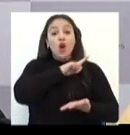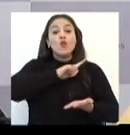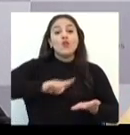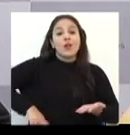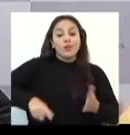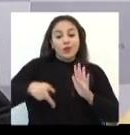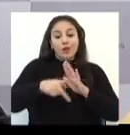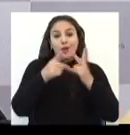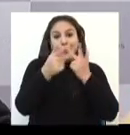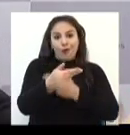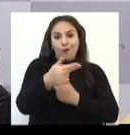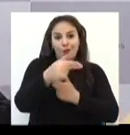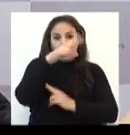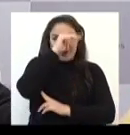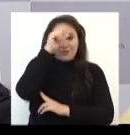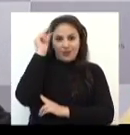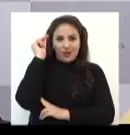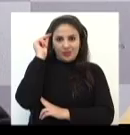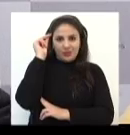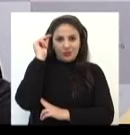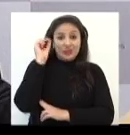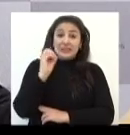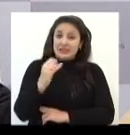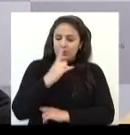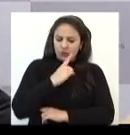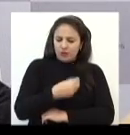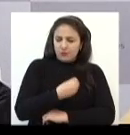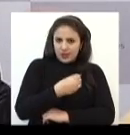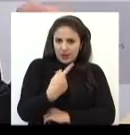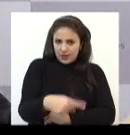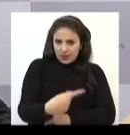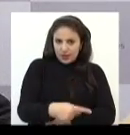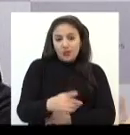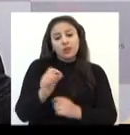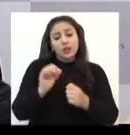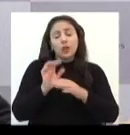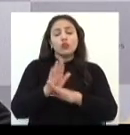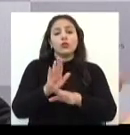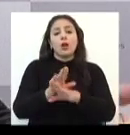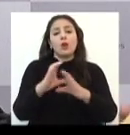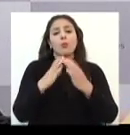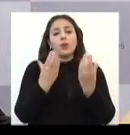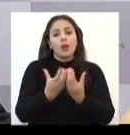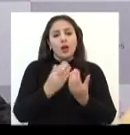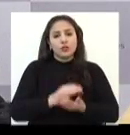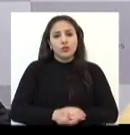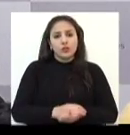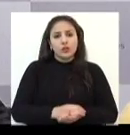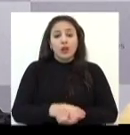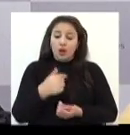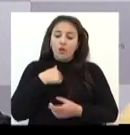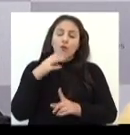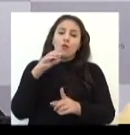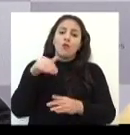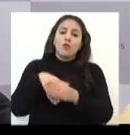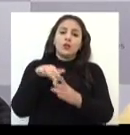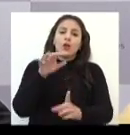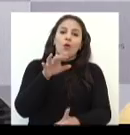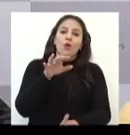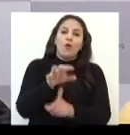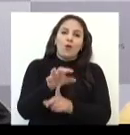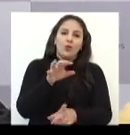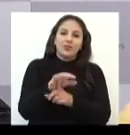temos que votar. Não, eu estou aqui, eu tenho que ver a comunidade, eu tenho que fazer o bem para a sociedade, a comunidade, nós faz fundo. Então, eu votei contra,